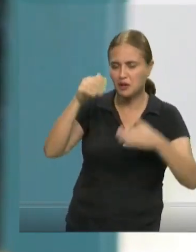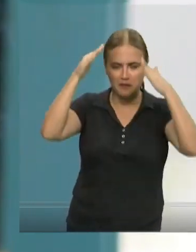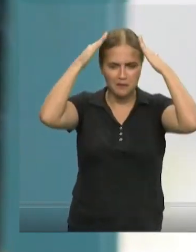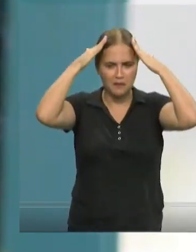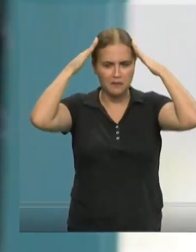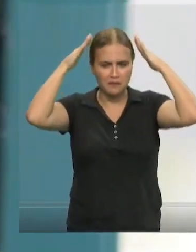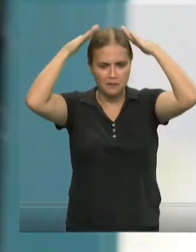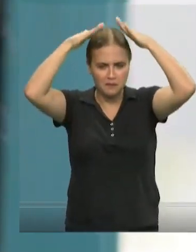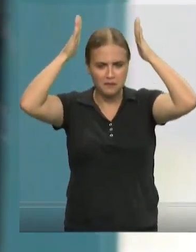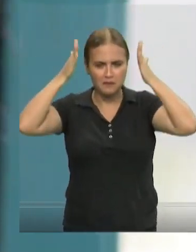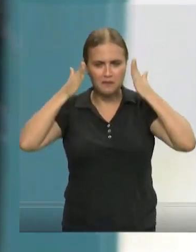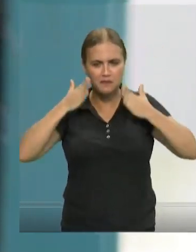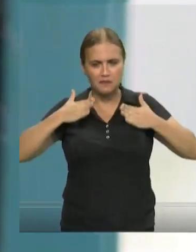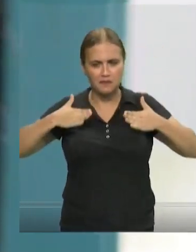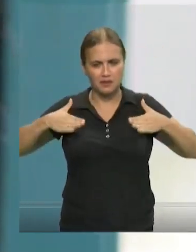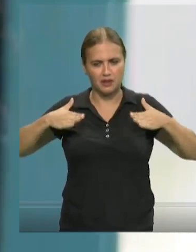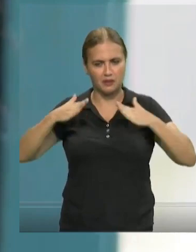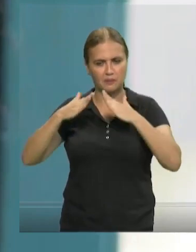Ela pertence a Deus.